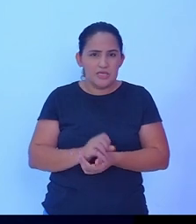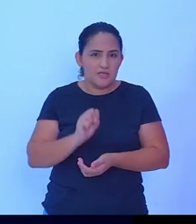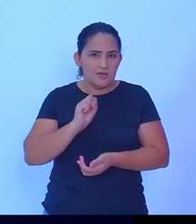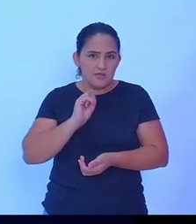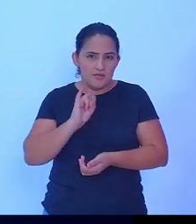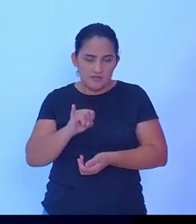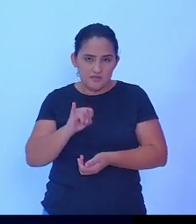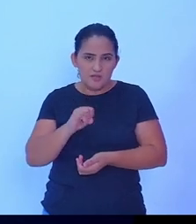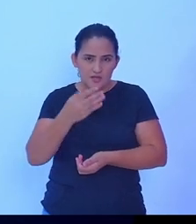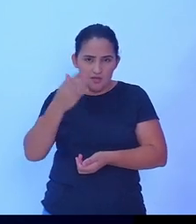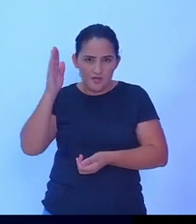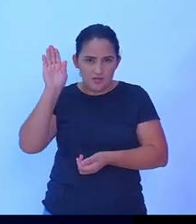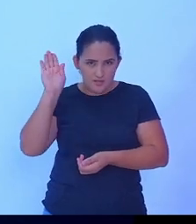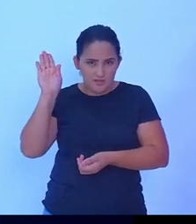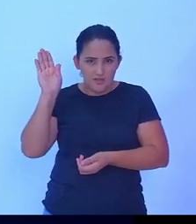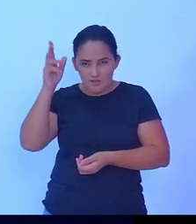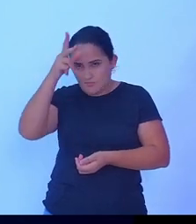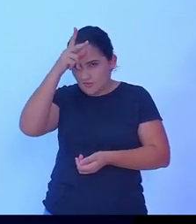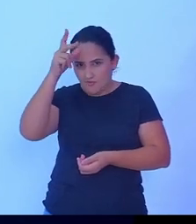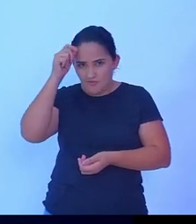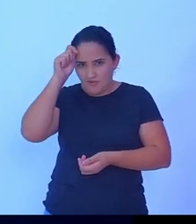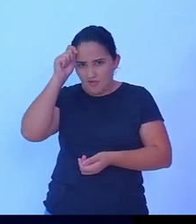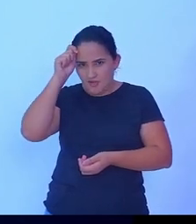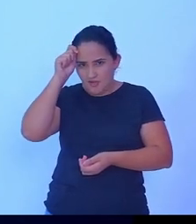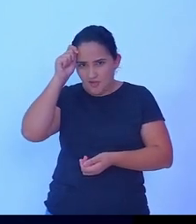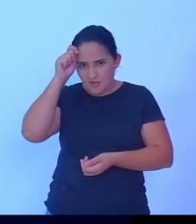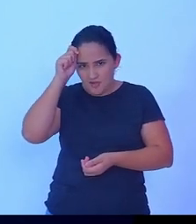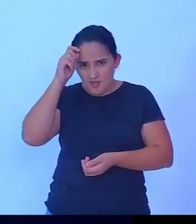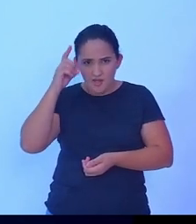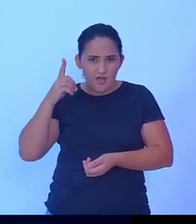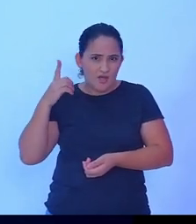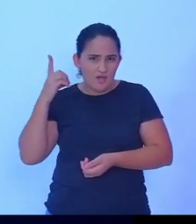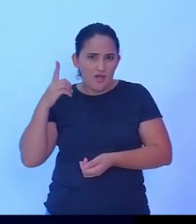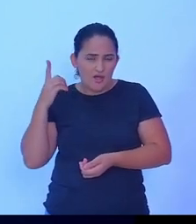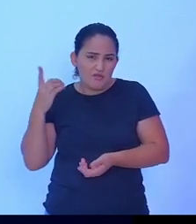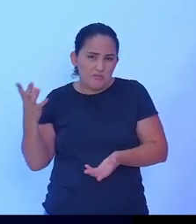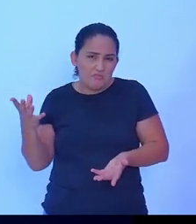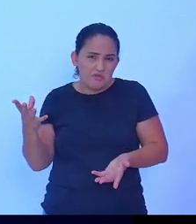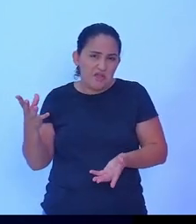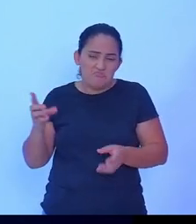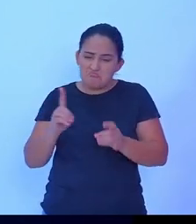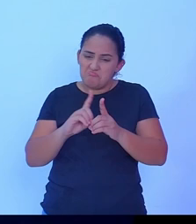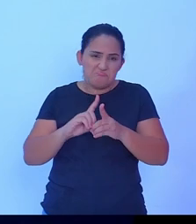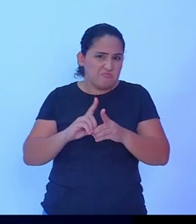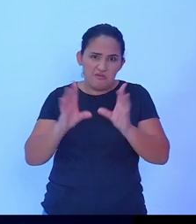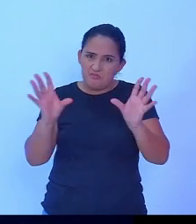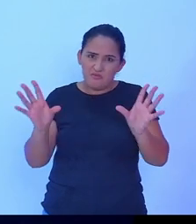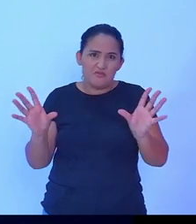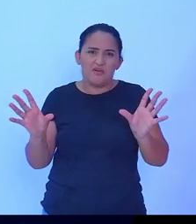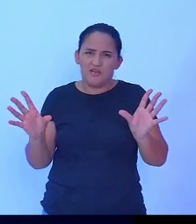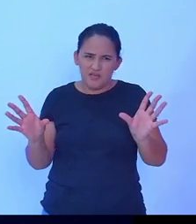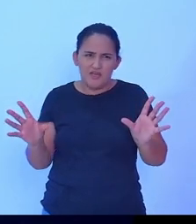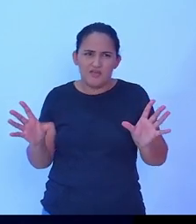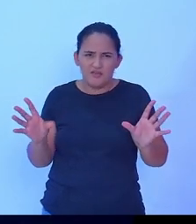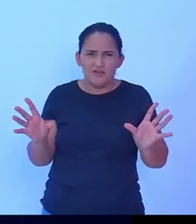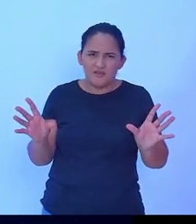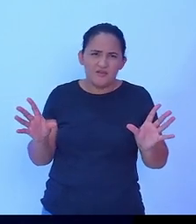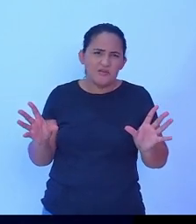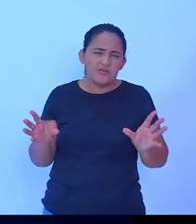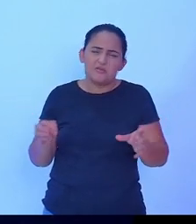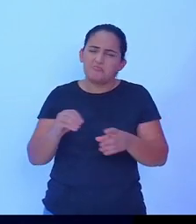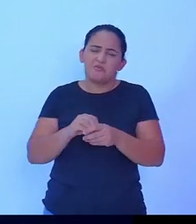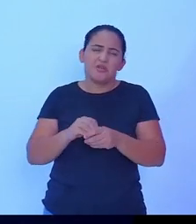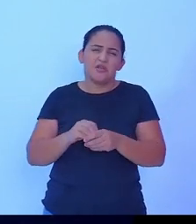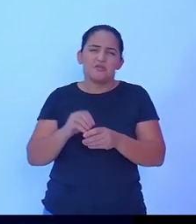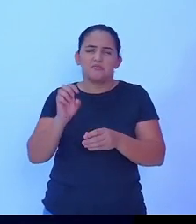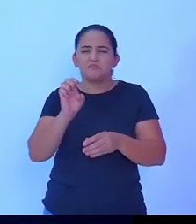prefeita for deputada, é democrática, né? democracia é importante para Rondônia e para Rolim de Moura.